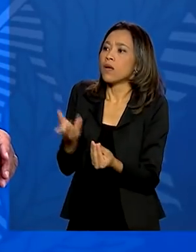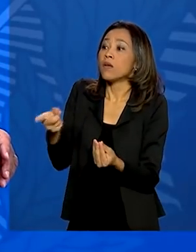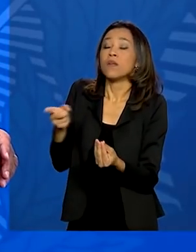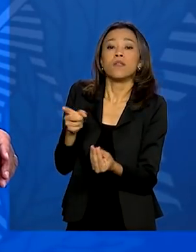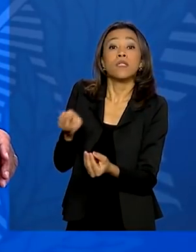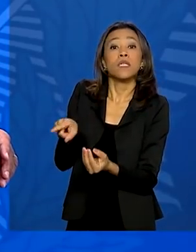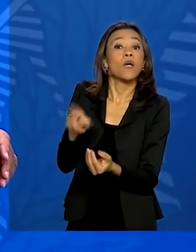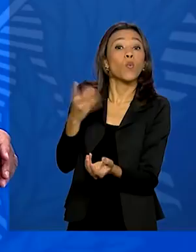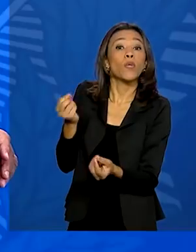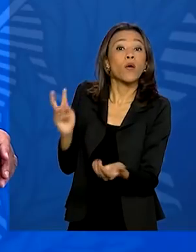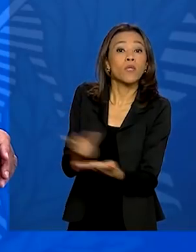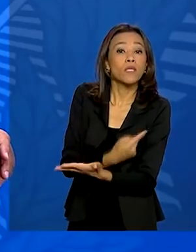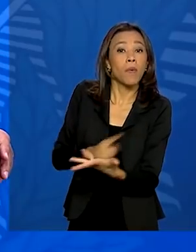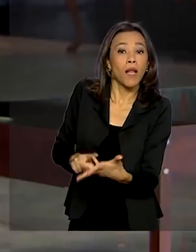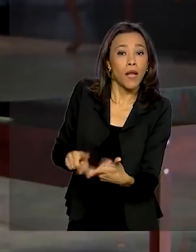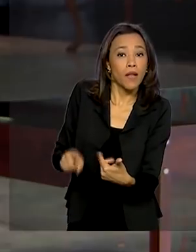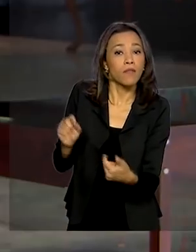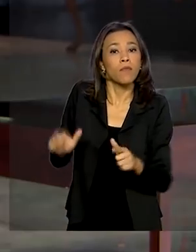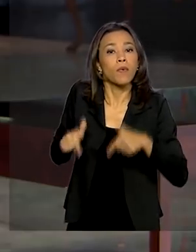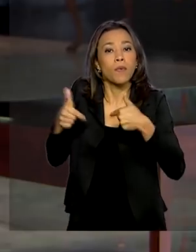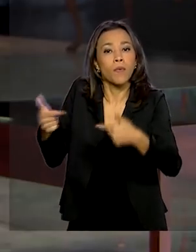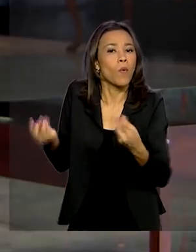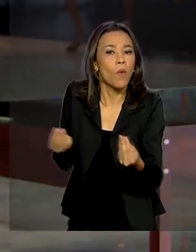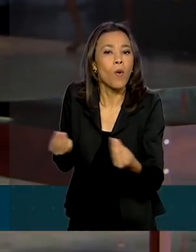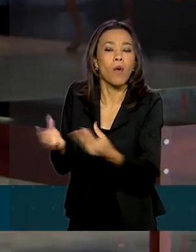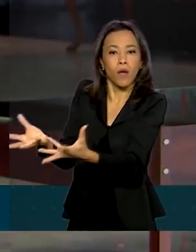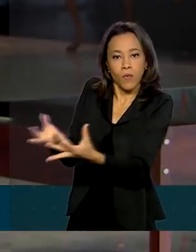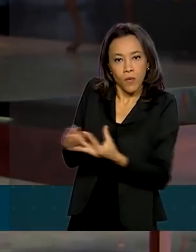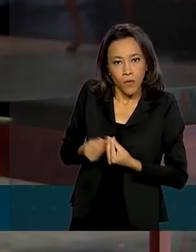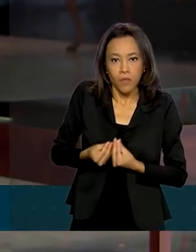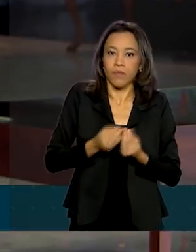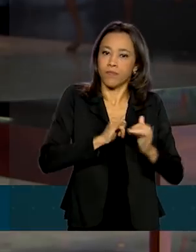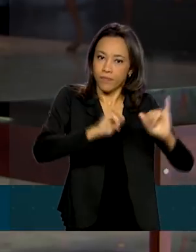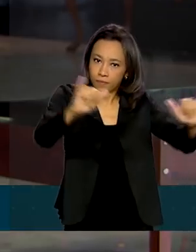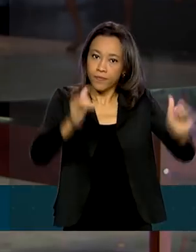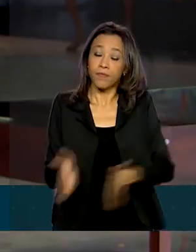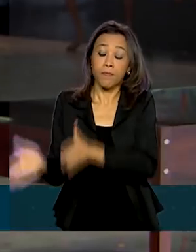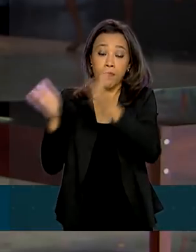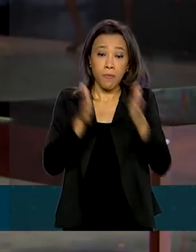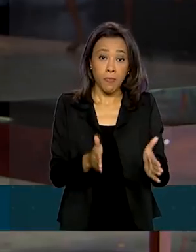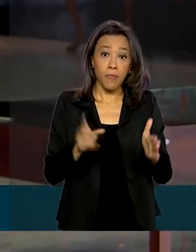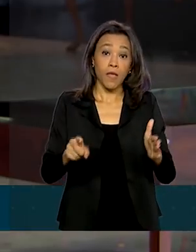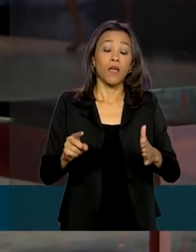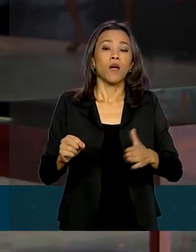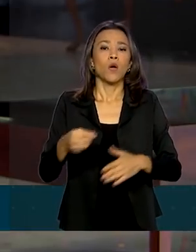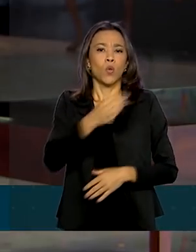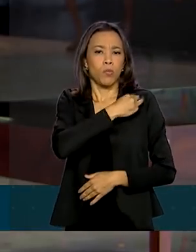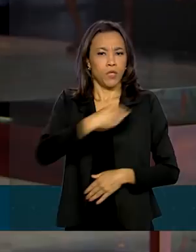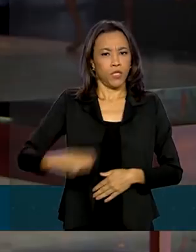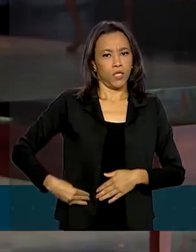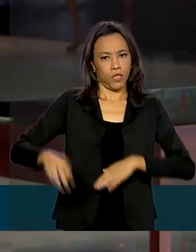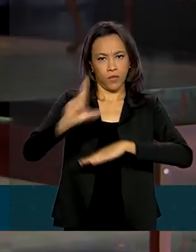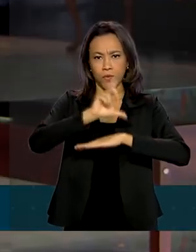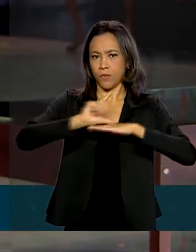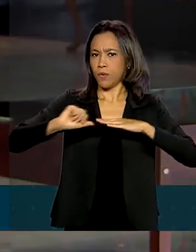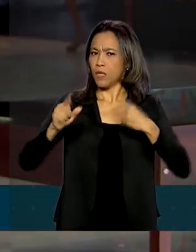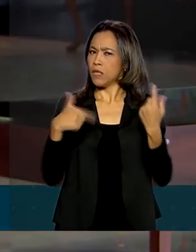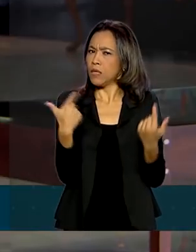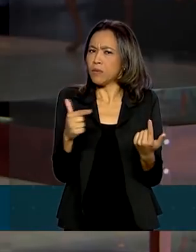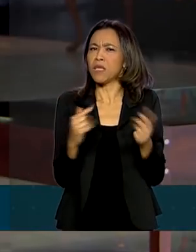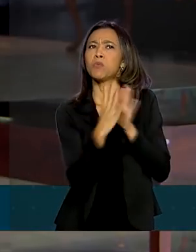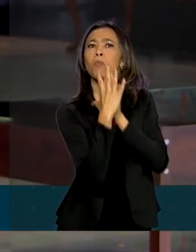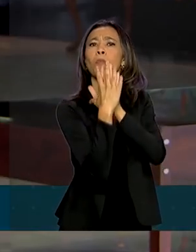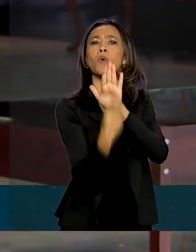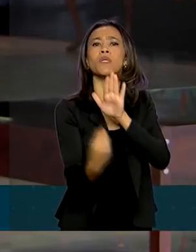ações que estão sendo adotadas. De acordo com o ministro-chefe da Casa Civil, não existe um modelo de solução para a crise